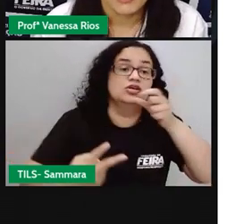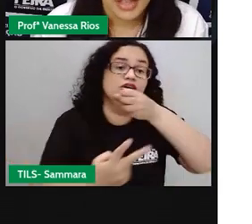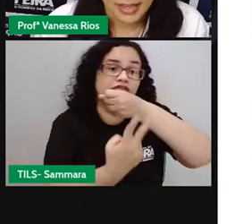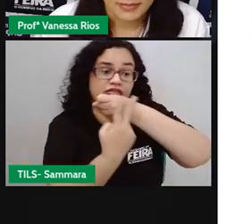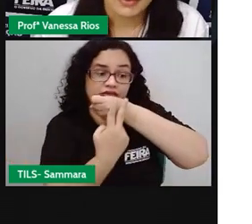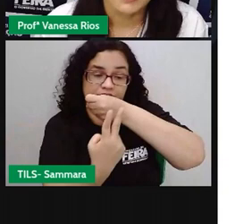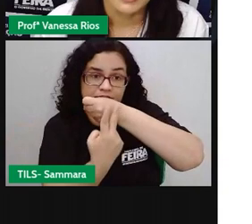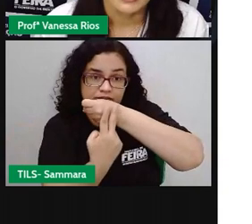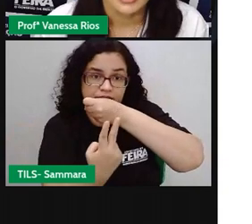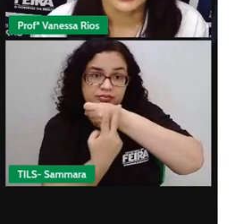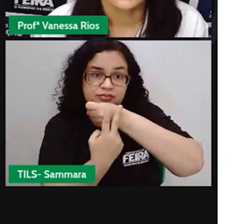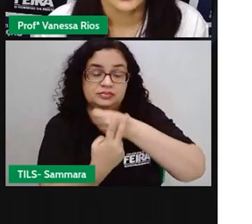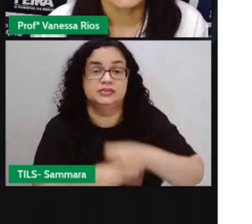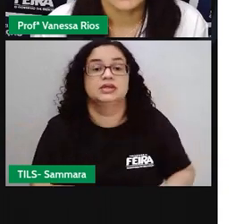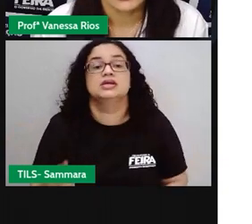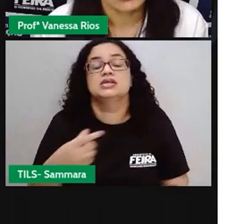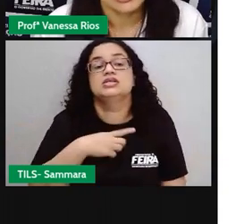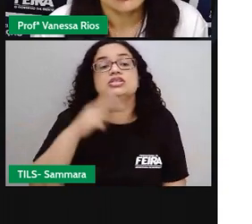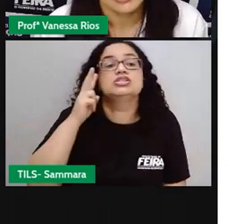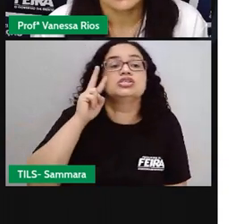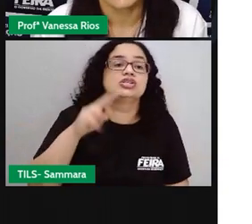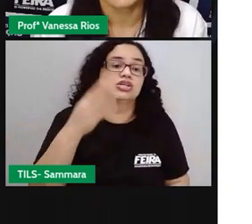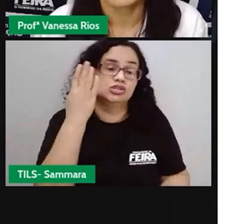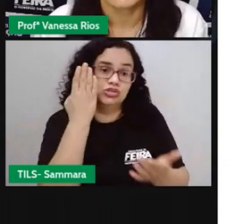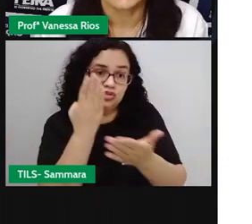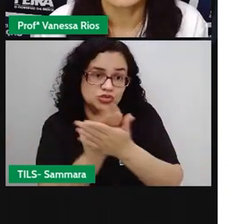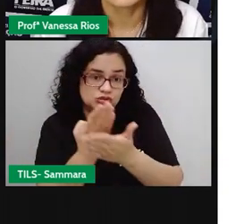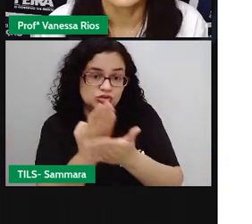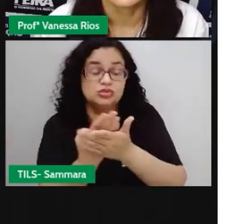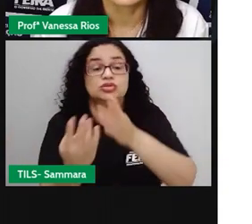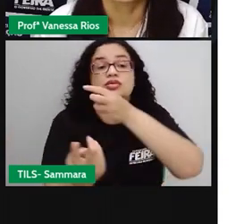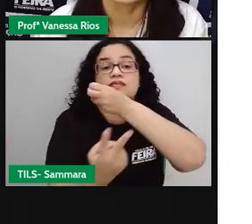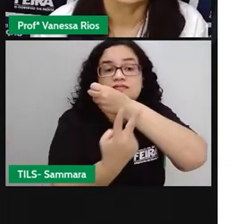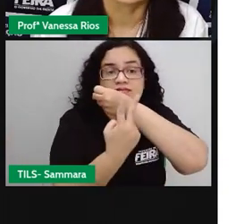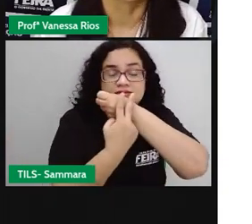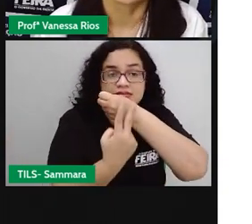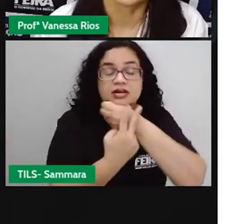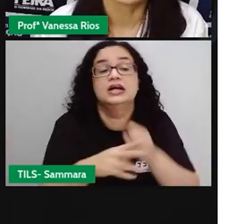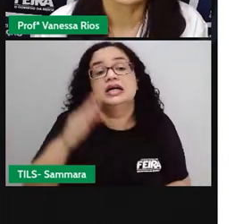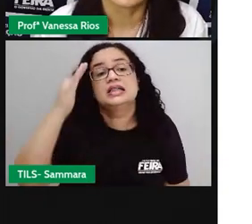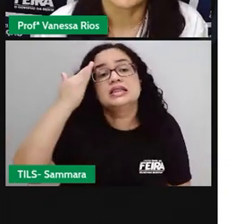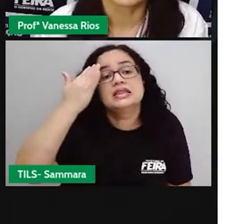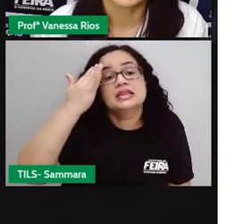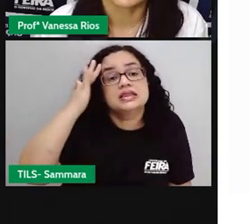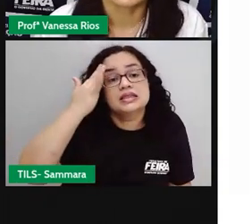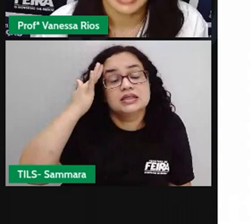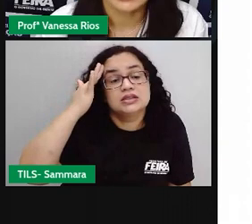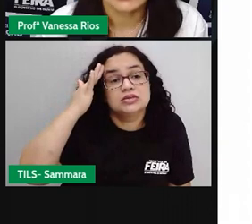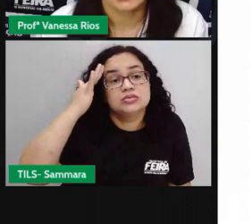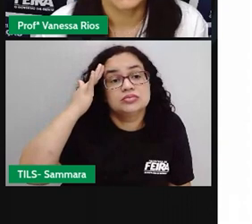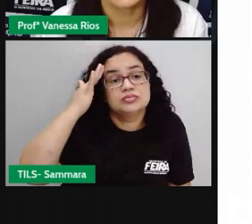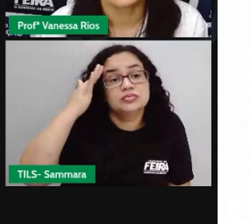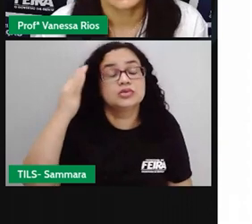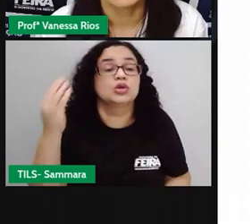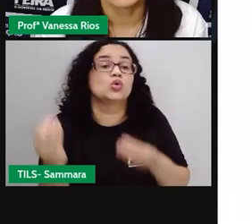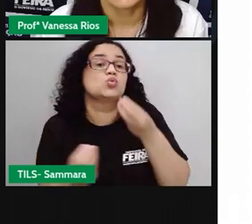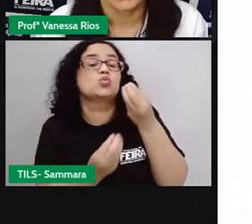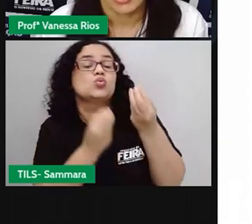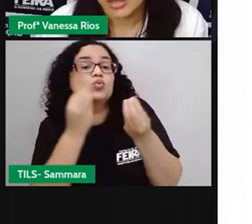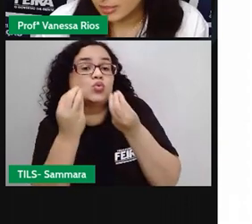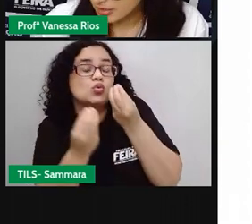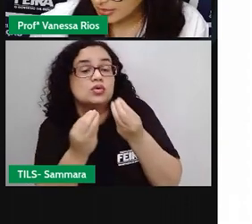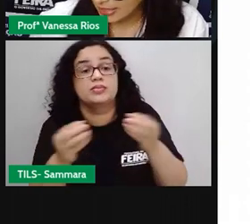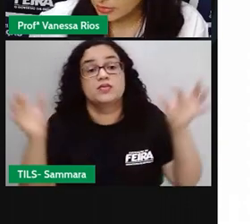o verbo. E a gente já vem estudando aí sobre verbo, entendendo como eles são apresentados, como eles